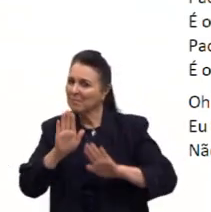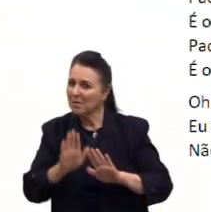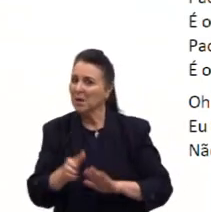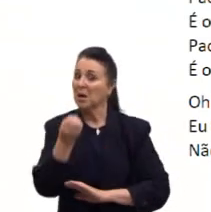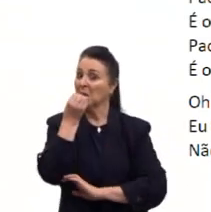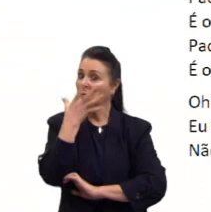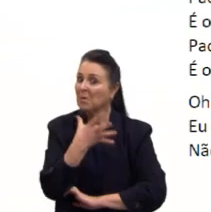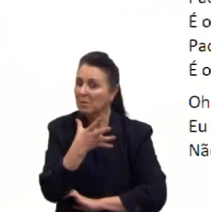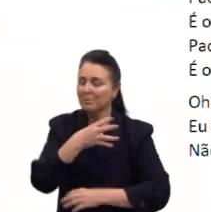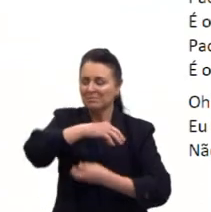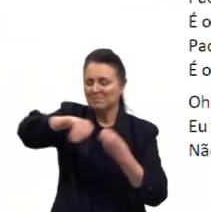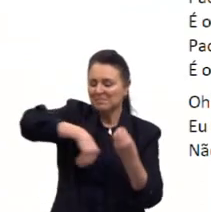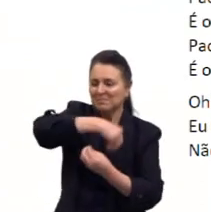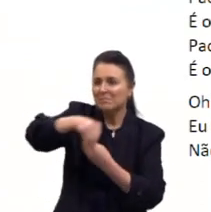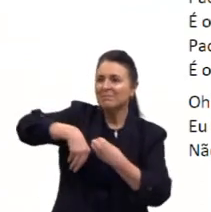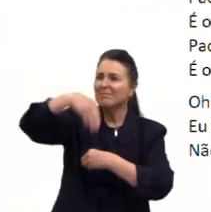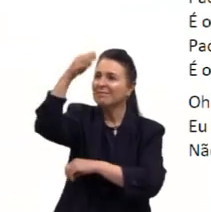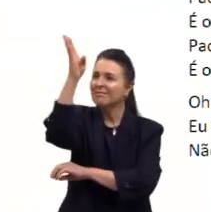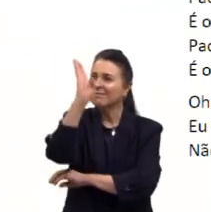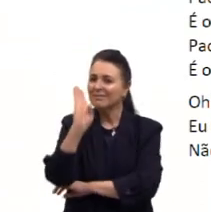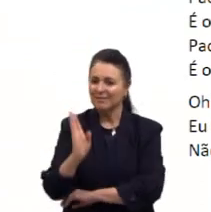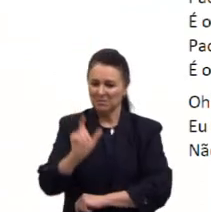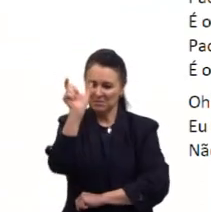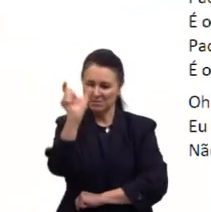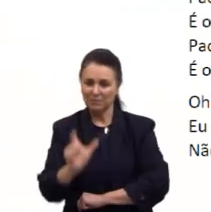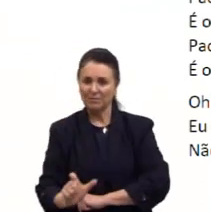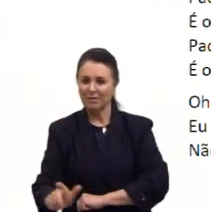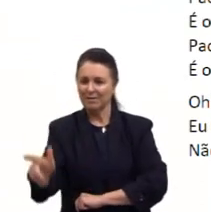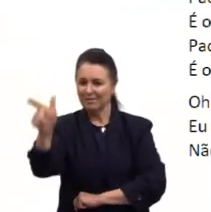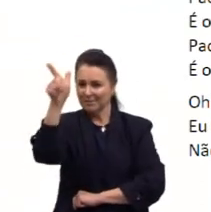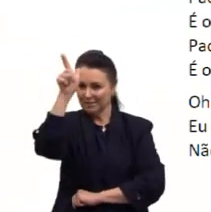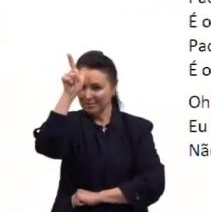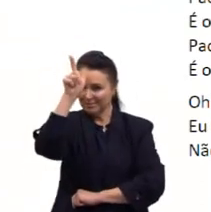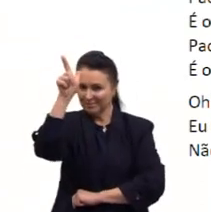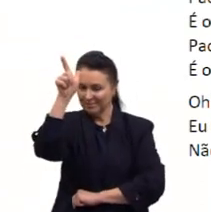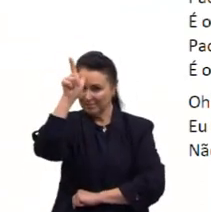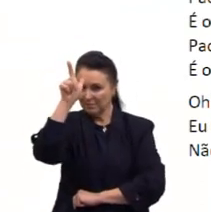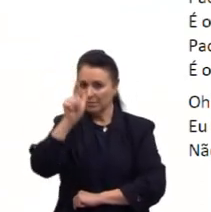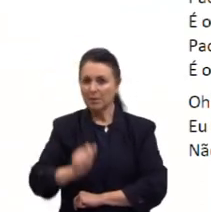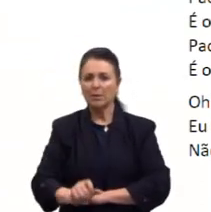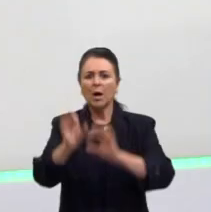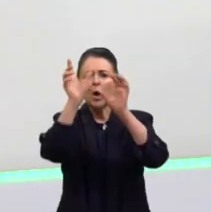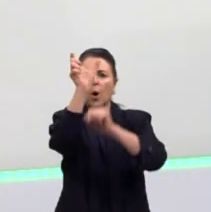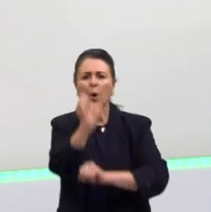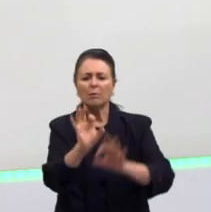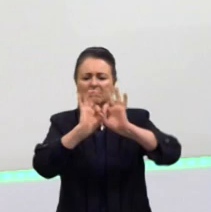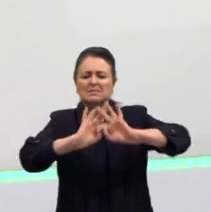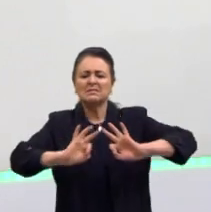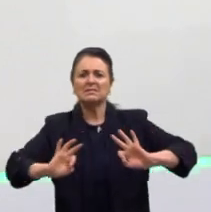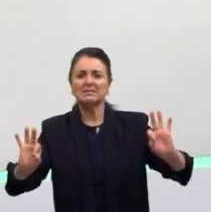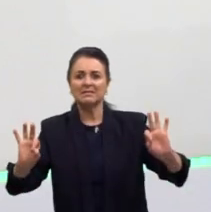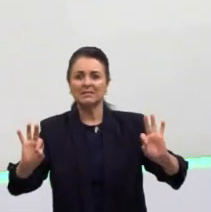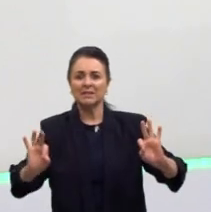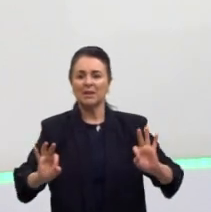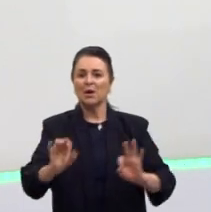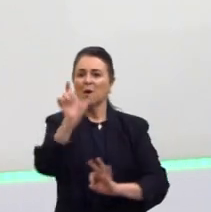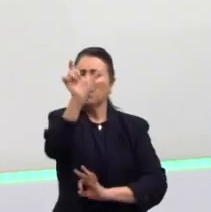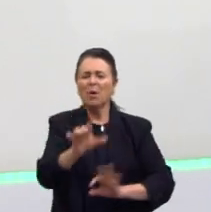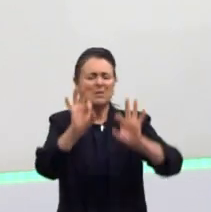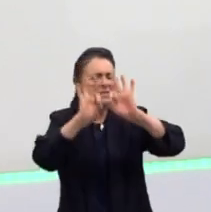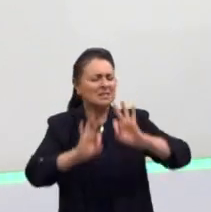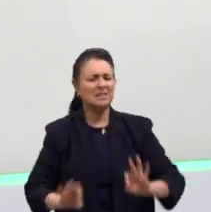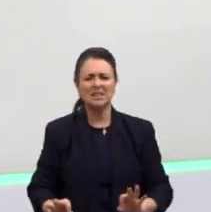é bom, misturar o brasileiro com o alemão. O pacato cidadão, o pacato da